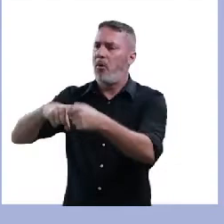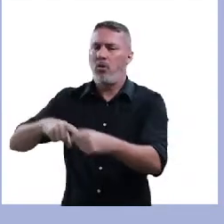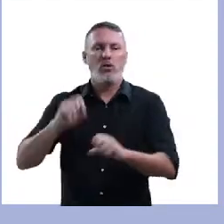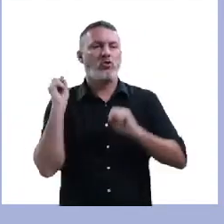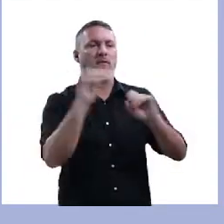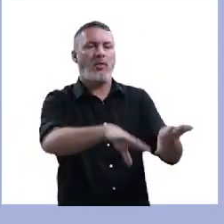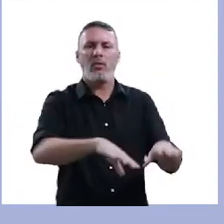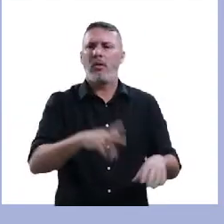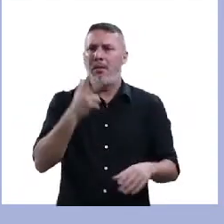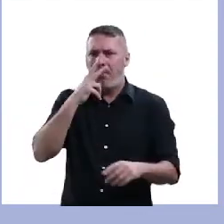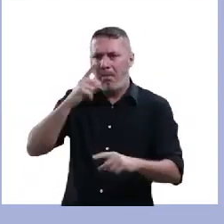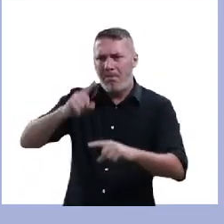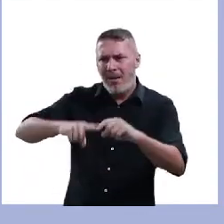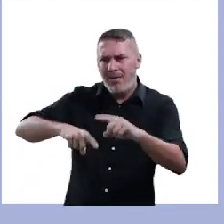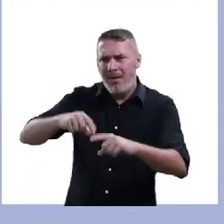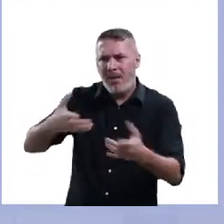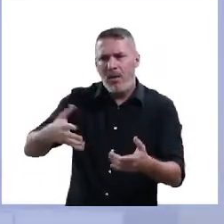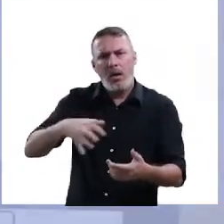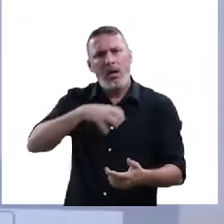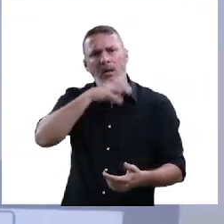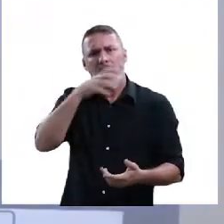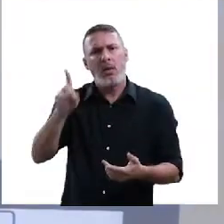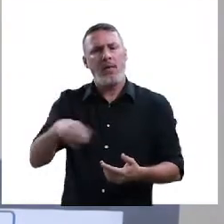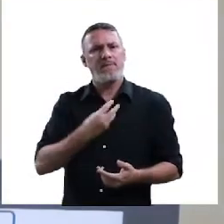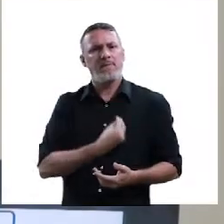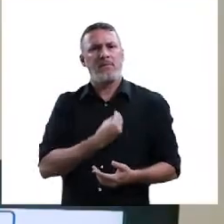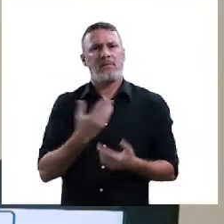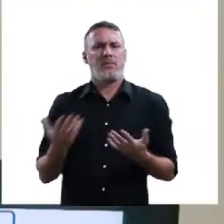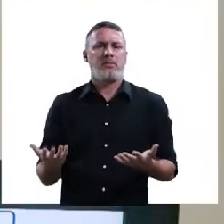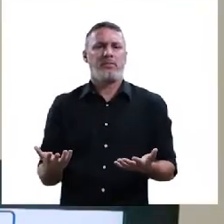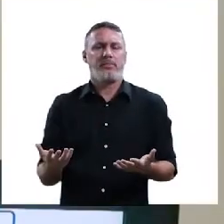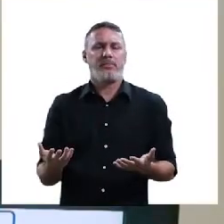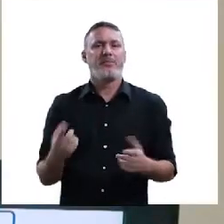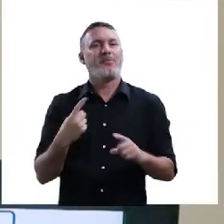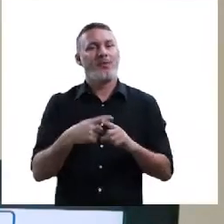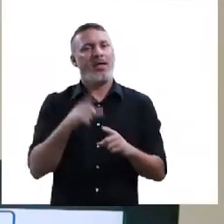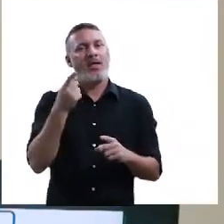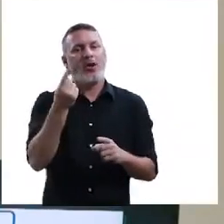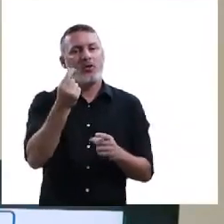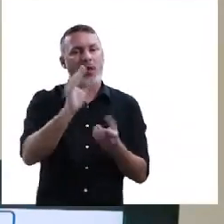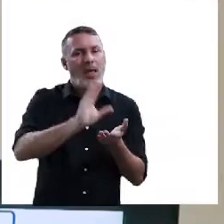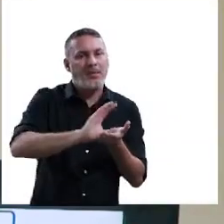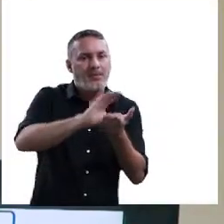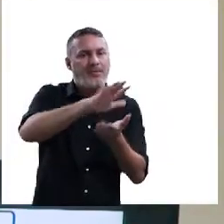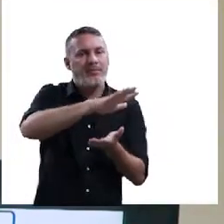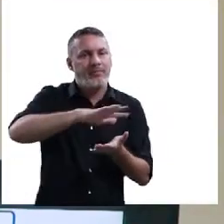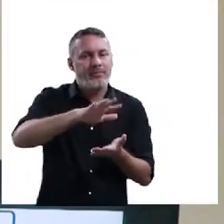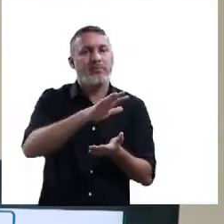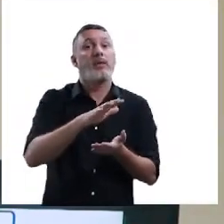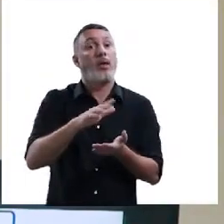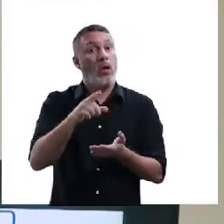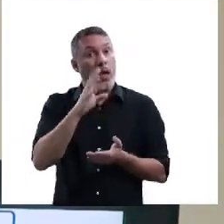joga na rua se você não quiser pegar de volta. Então nós temos esse aspecto de trabalhar capitalismo. Olha, uma outra